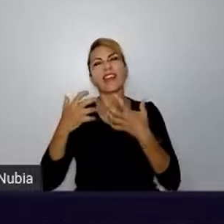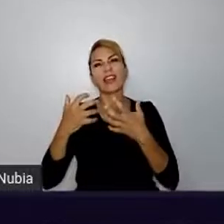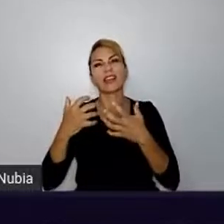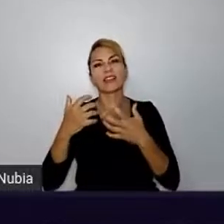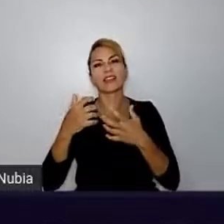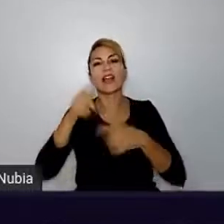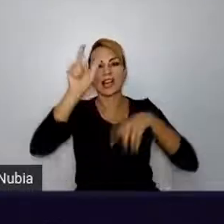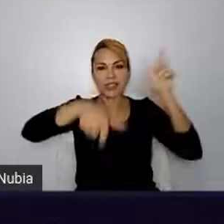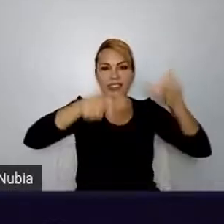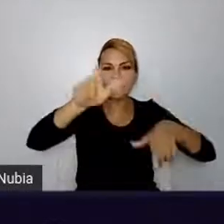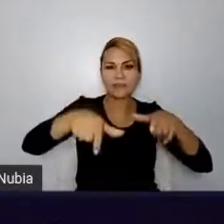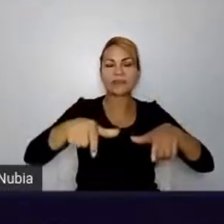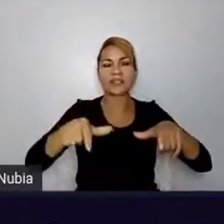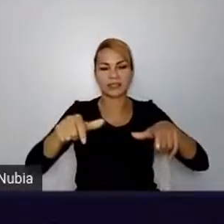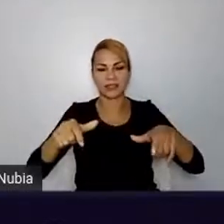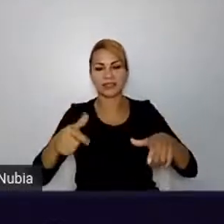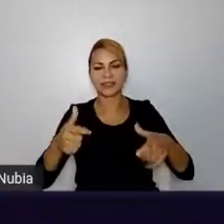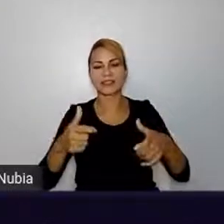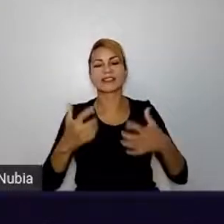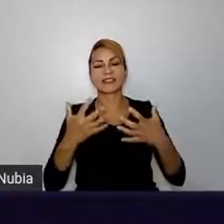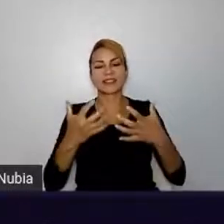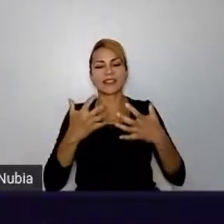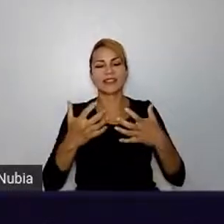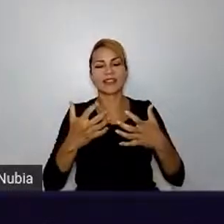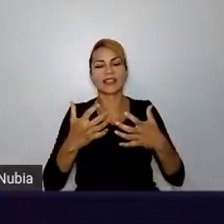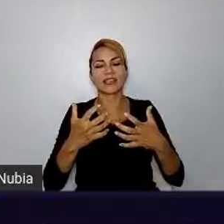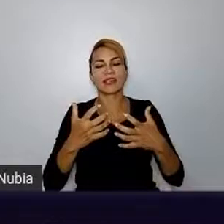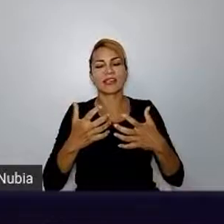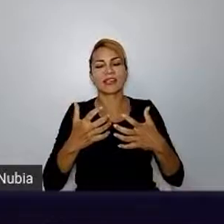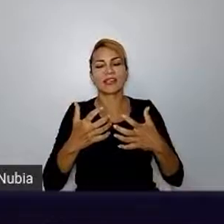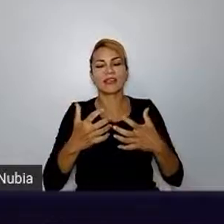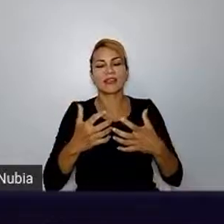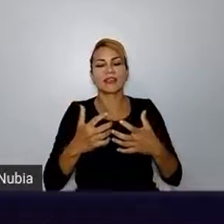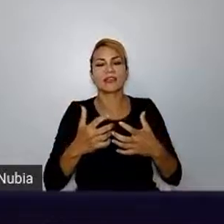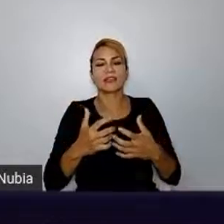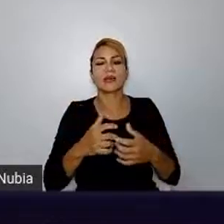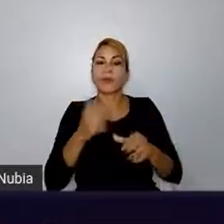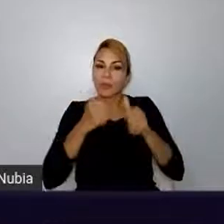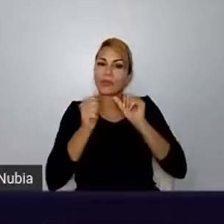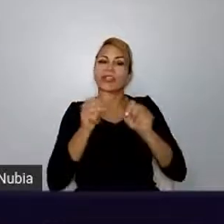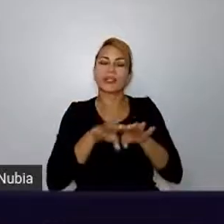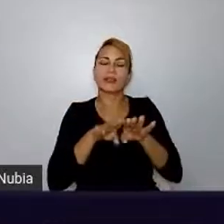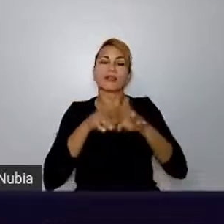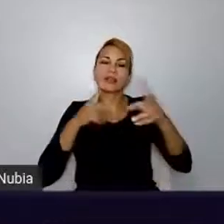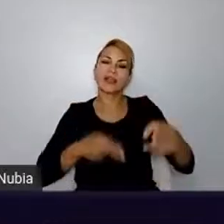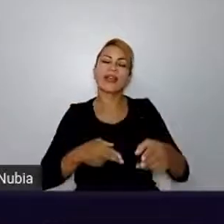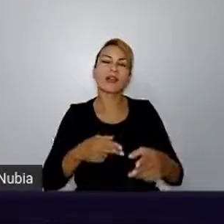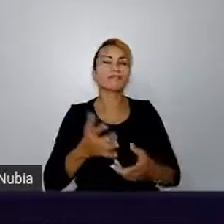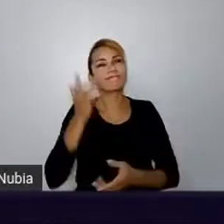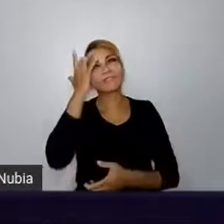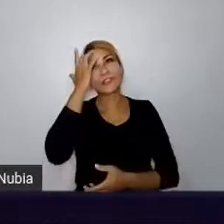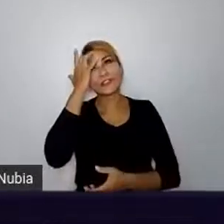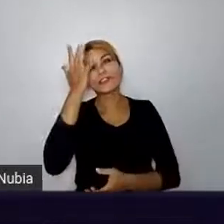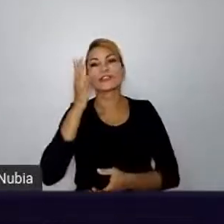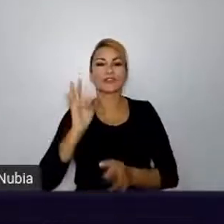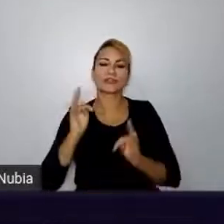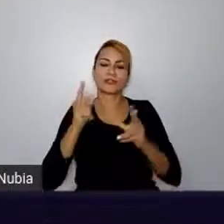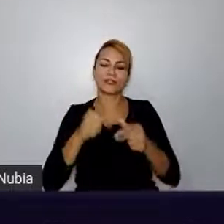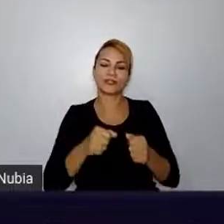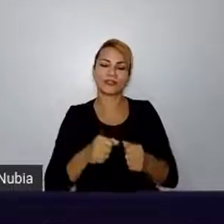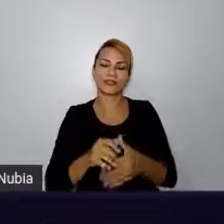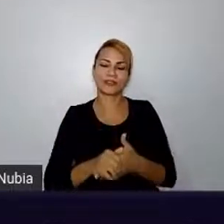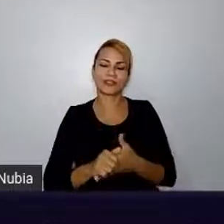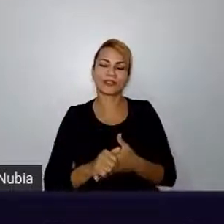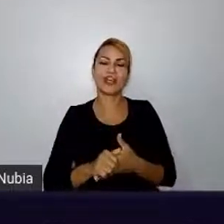tivessem me tratado há tanto tempo atrás nessa situação. Aí, isso torna as coisas mais fáceis, sabe? Acho que, sei lá, ter esse